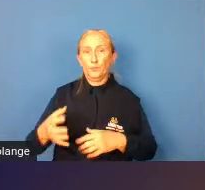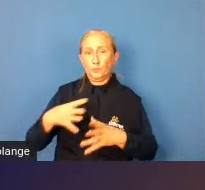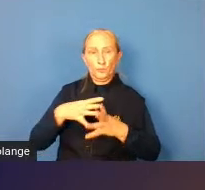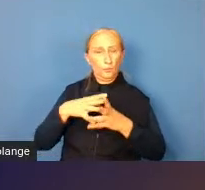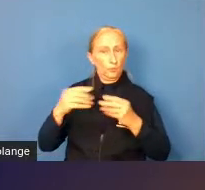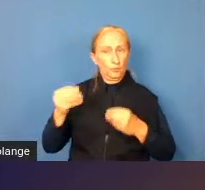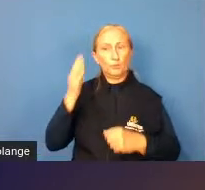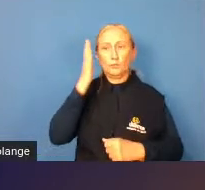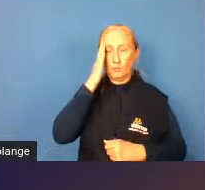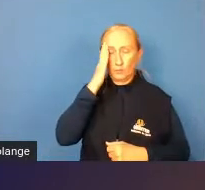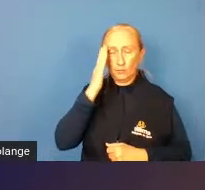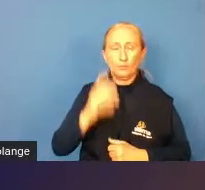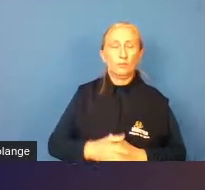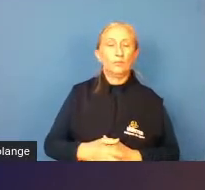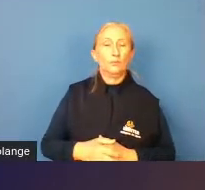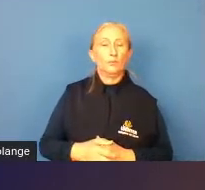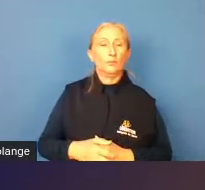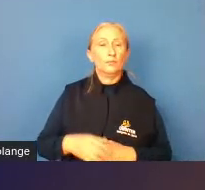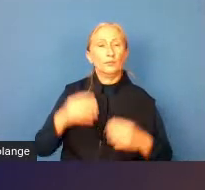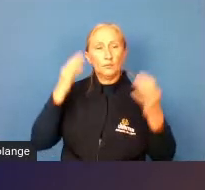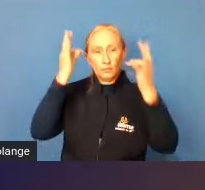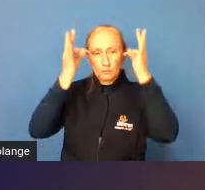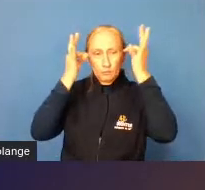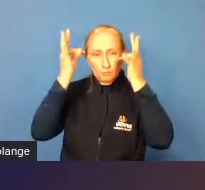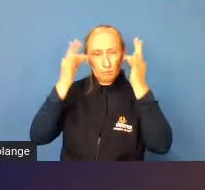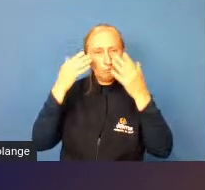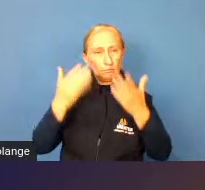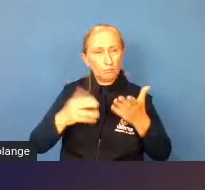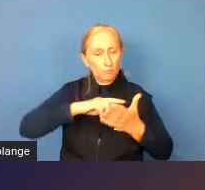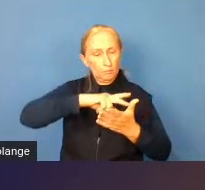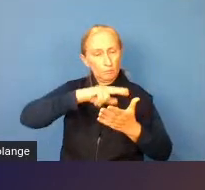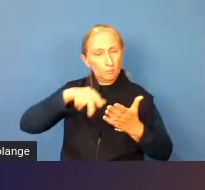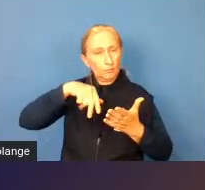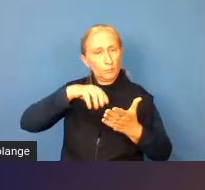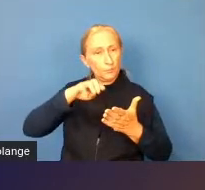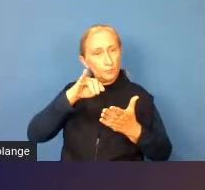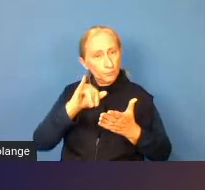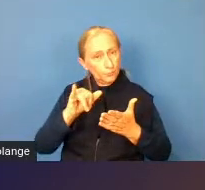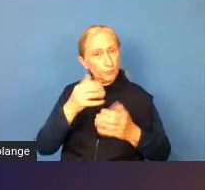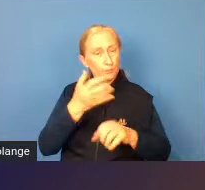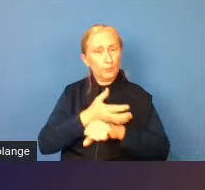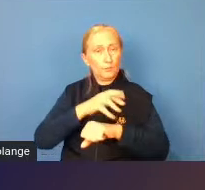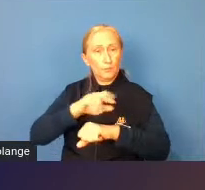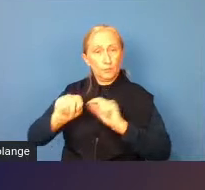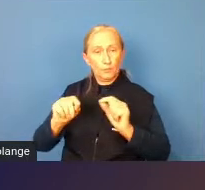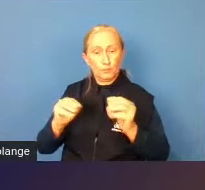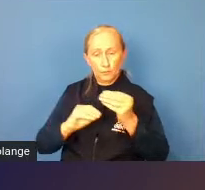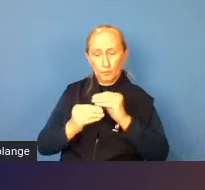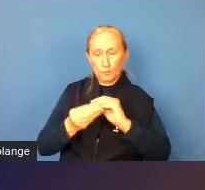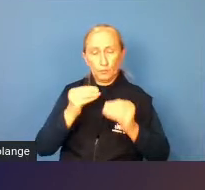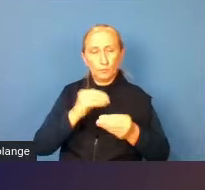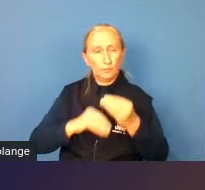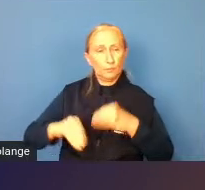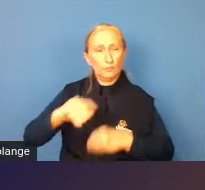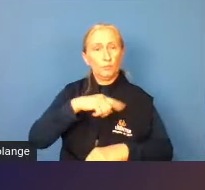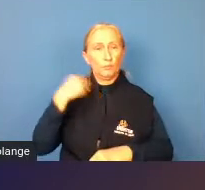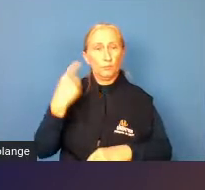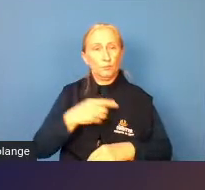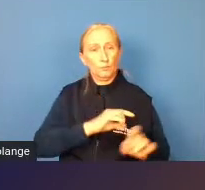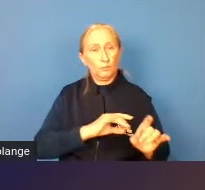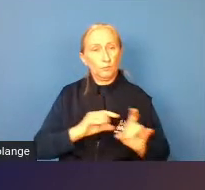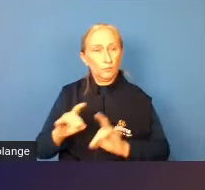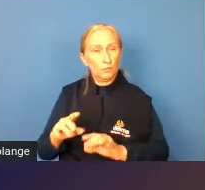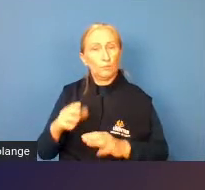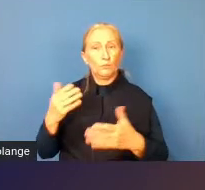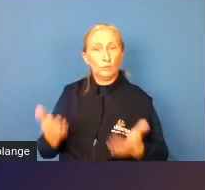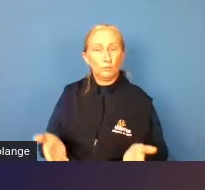mundo sabe e as terapias são multidisciplinares para a gente conseguir encaixar ele no nosso cotidiano